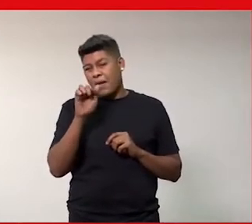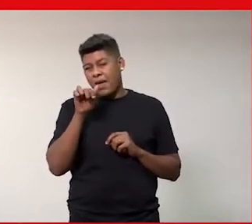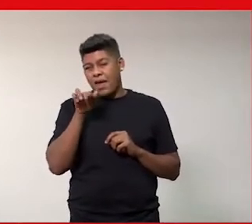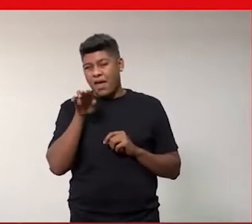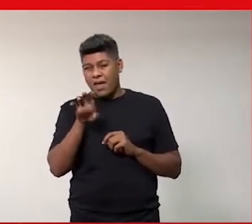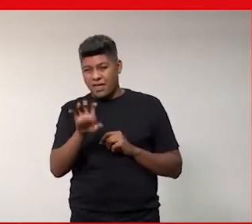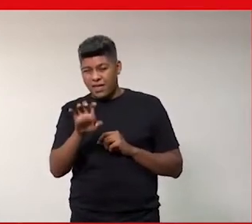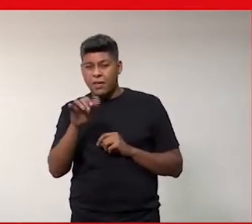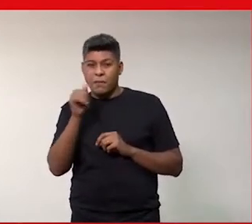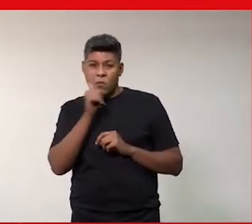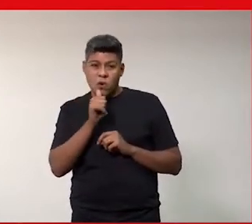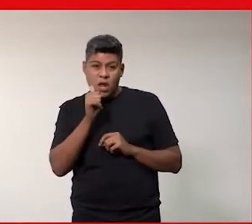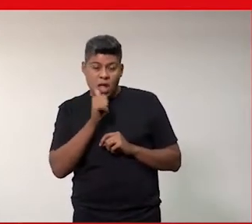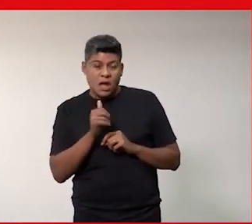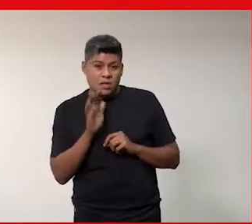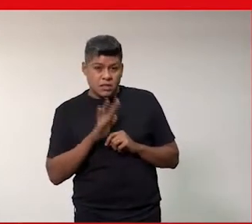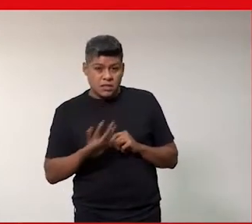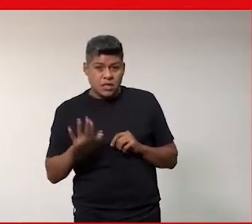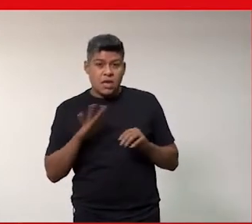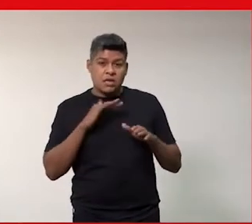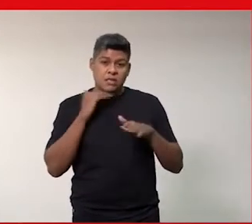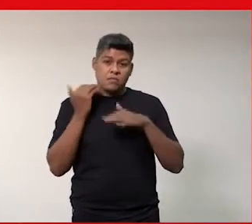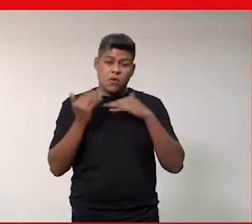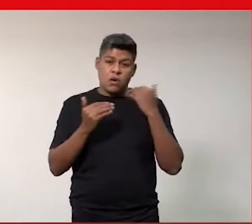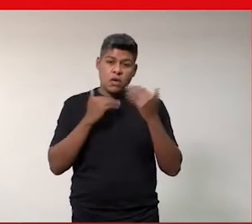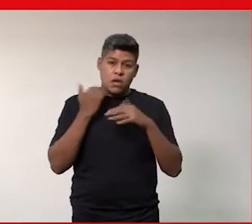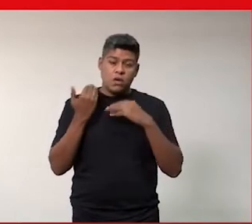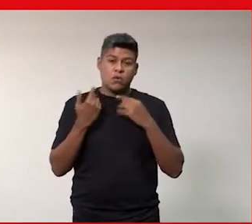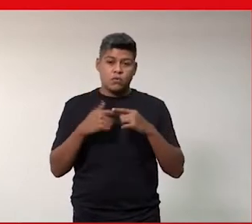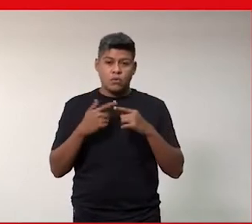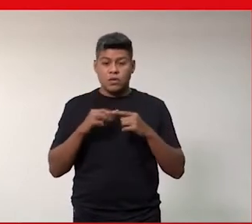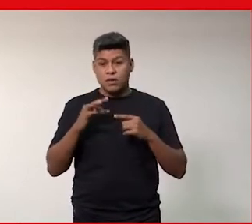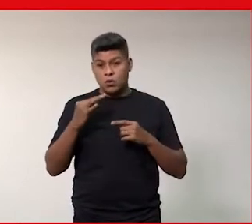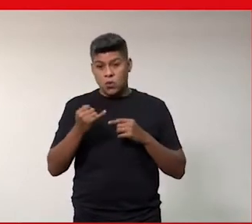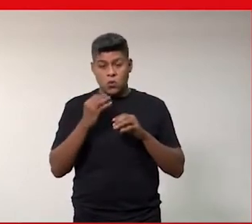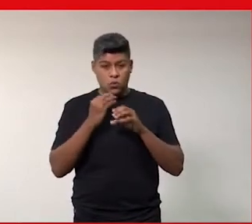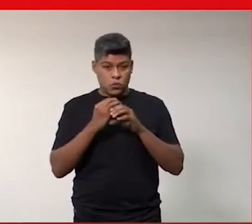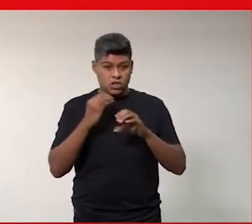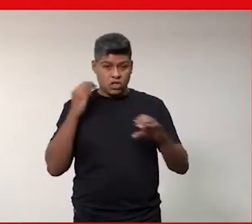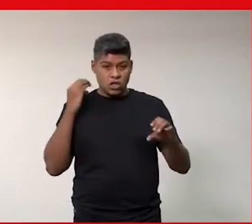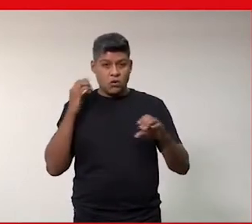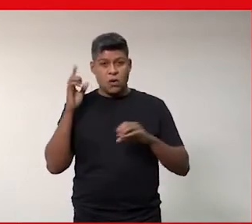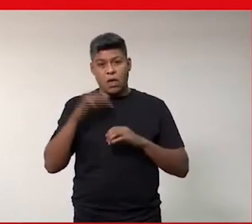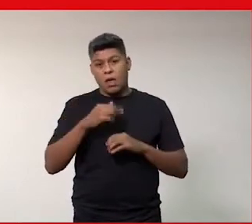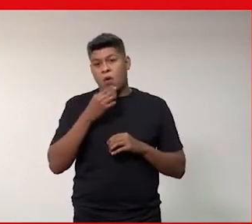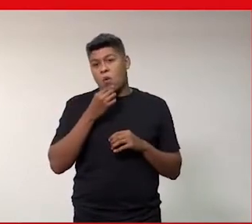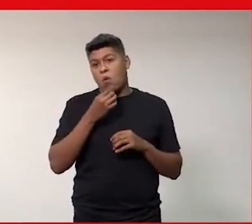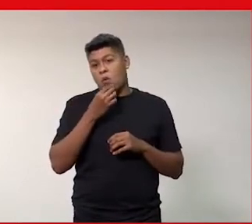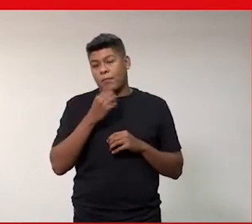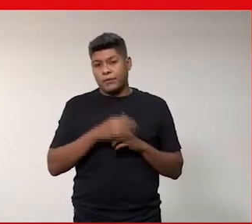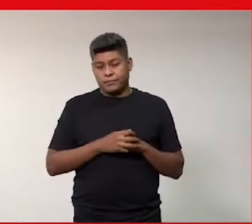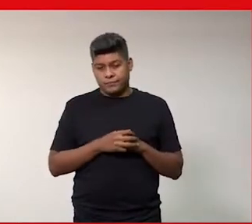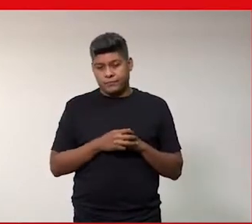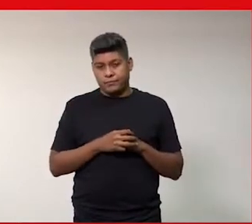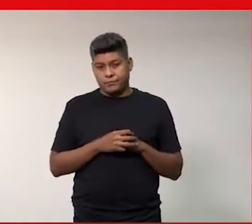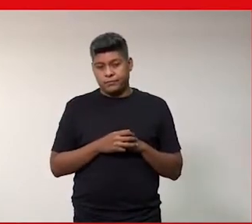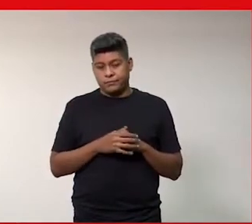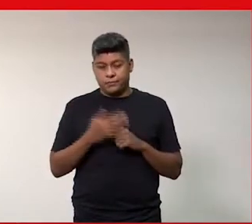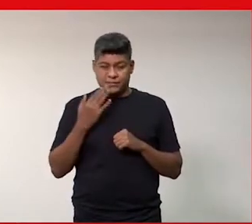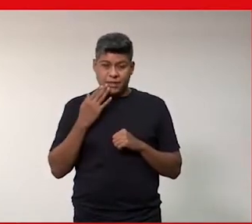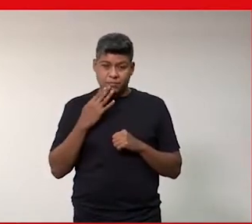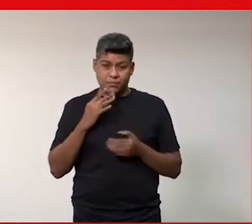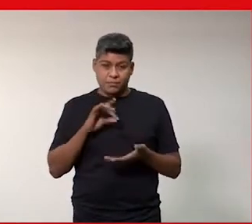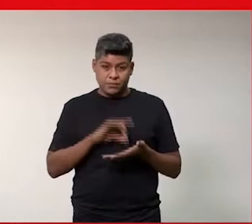e muitas crianças morreram porque todos os engenheiros eram homens. Então, obviamente,